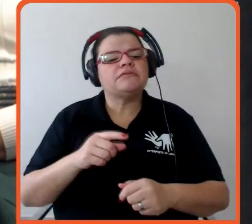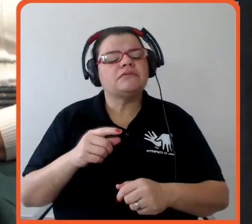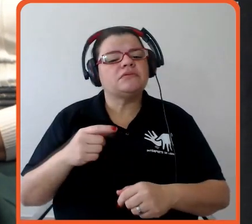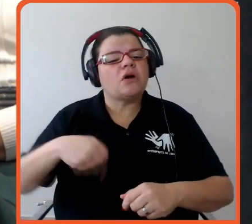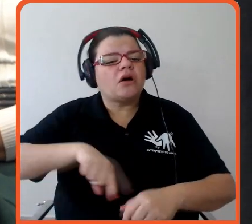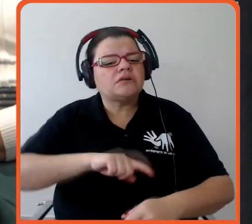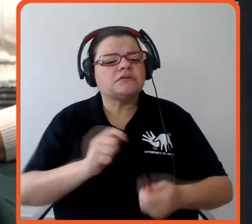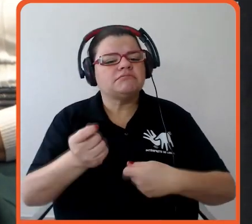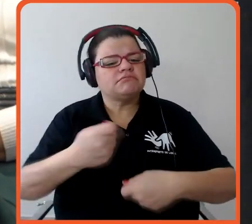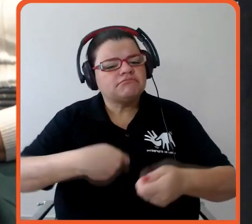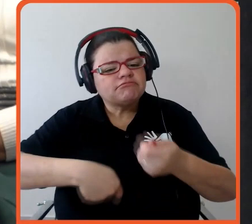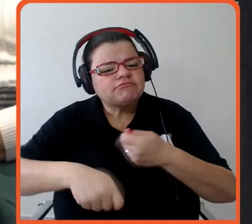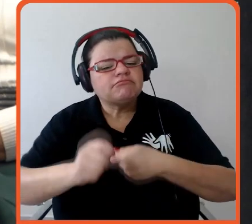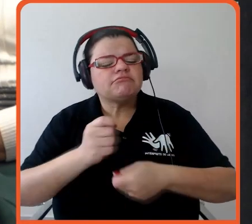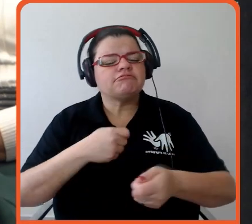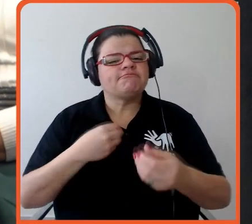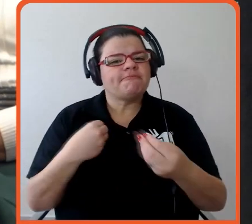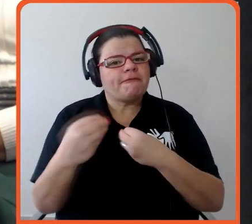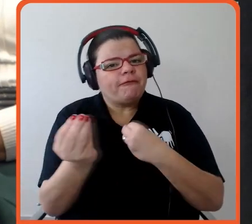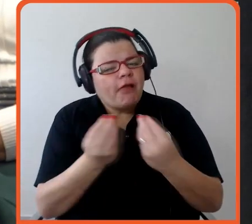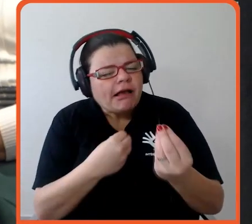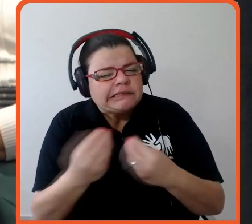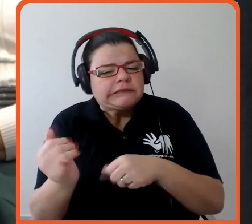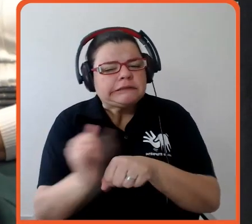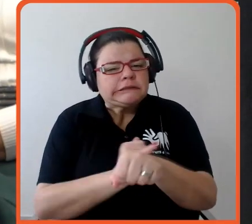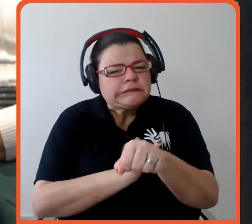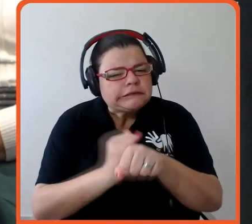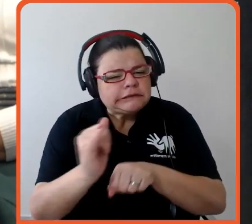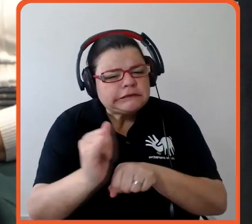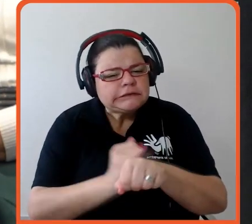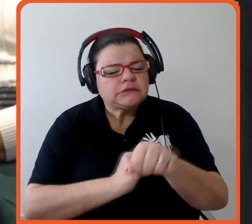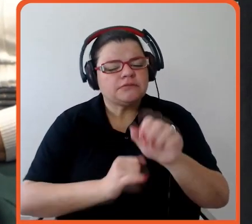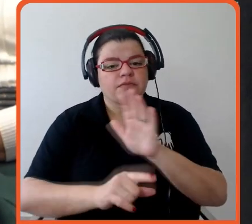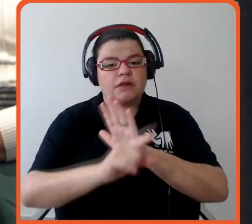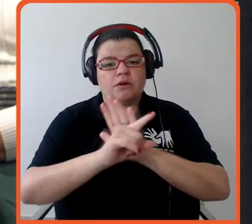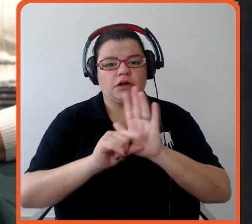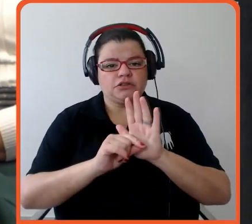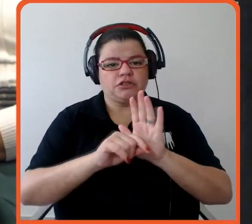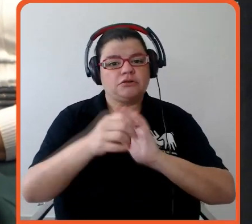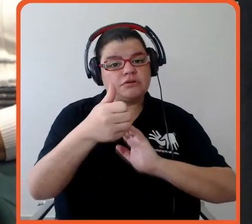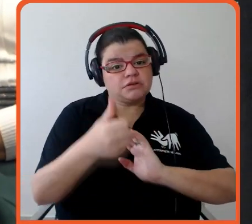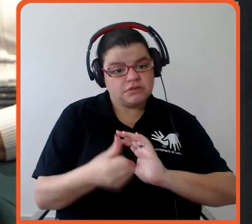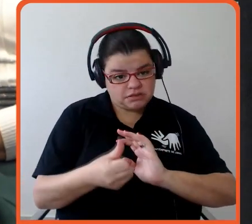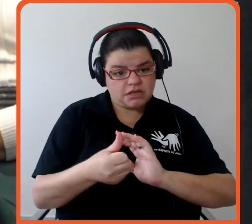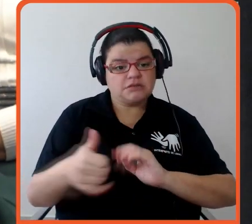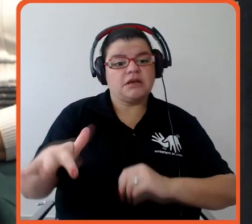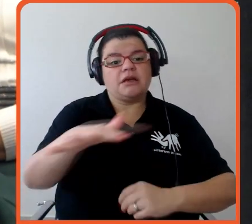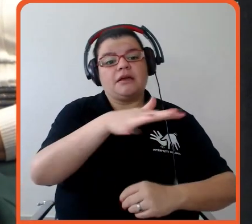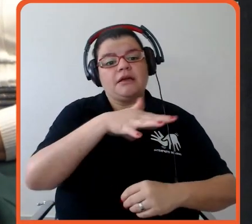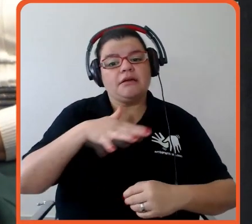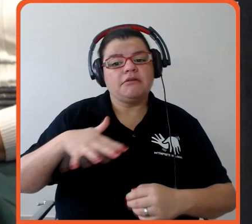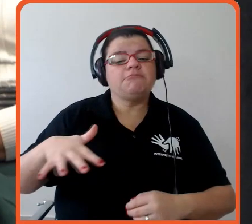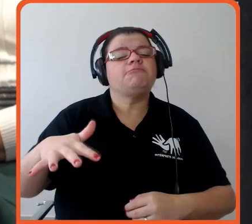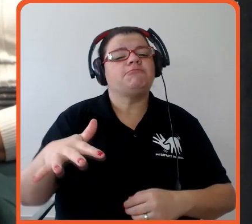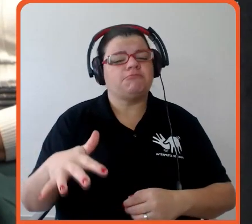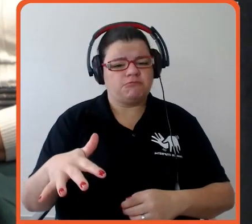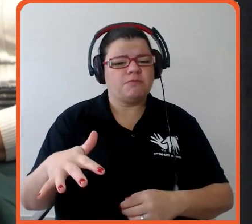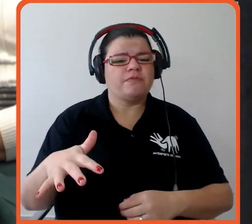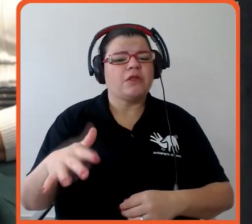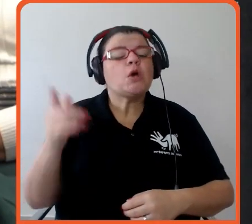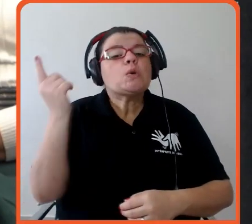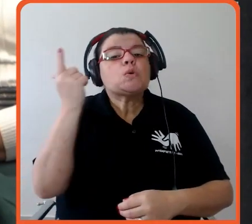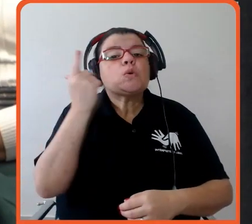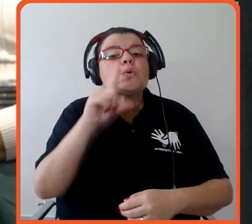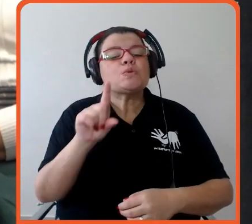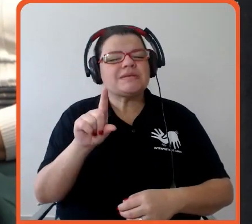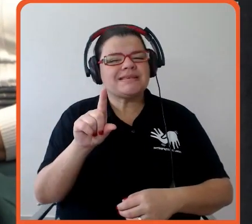também na negociação, principalmente de artigo 6, quando se trata de mercado de carbono, conseguiu recuperar essa imagem.